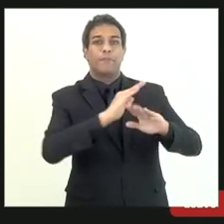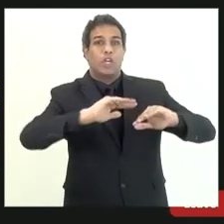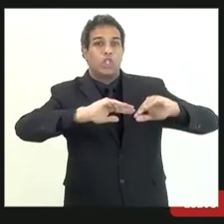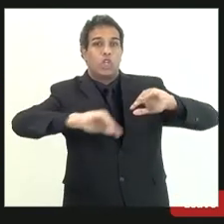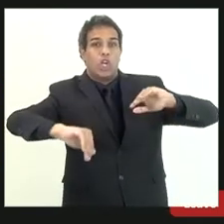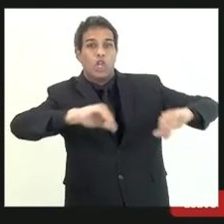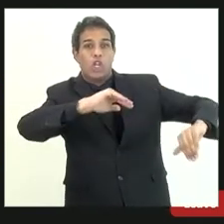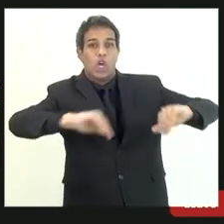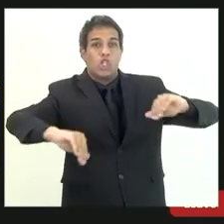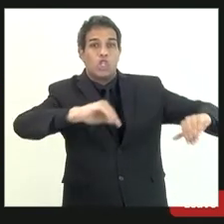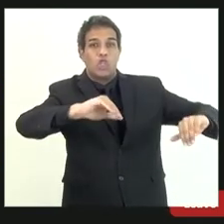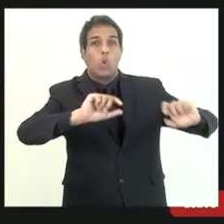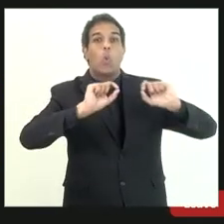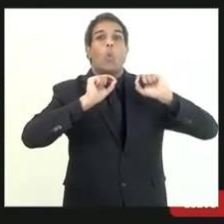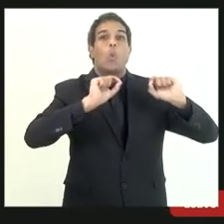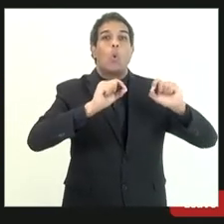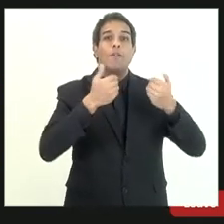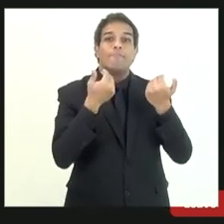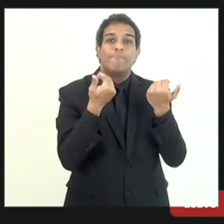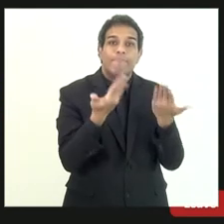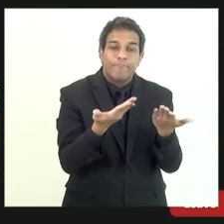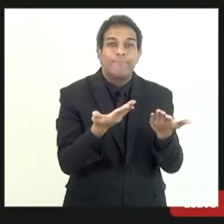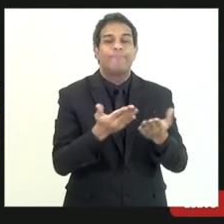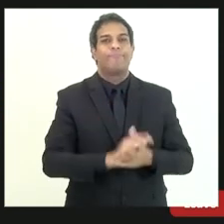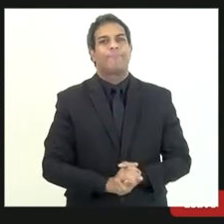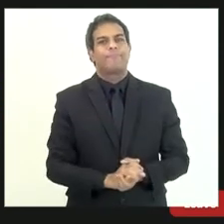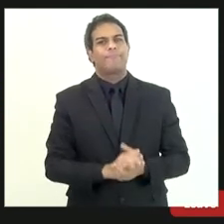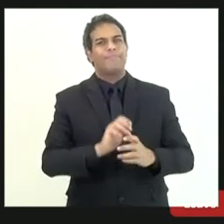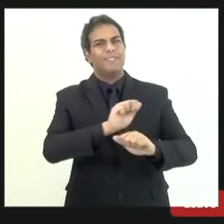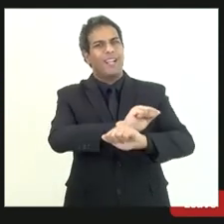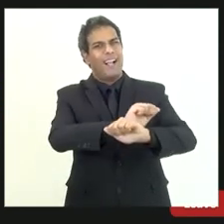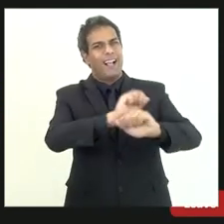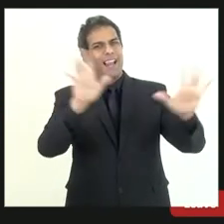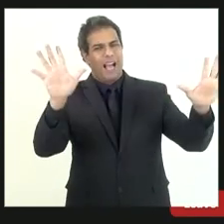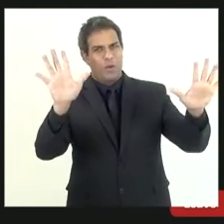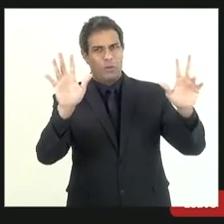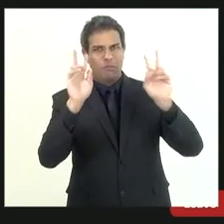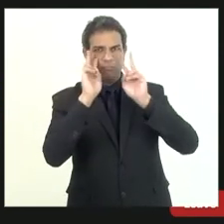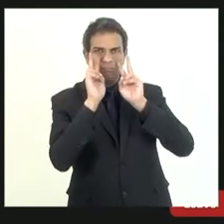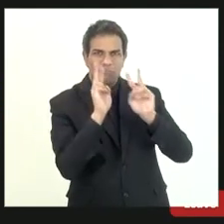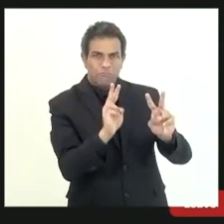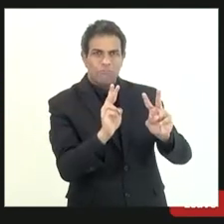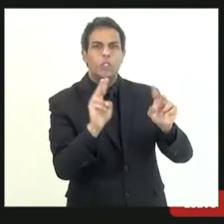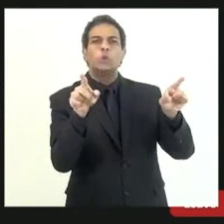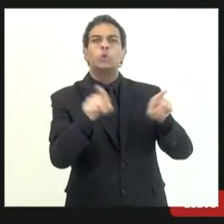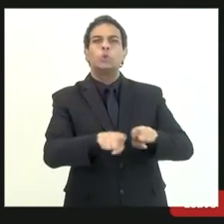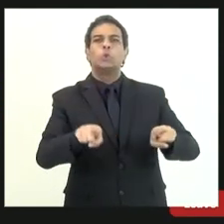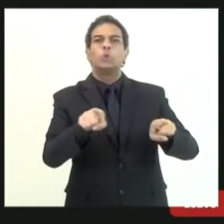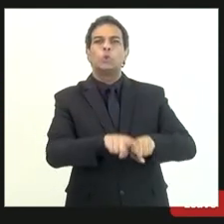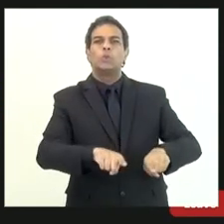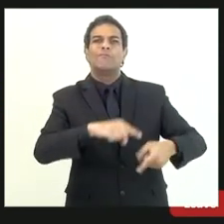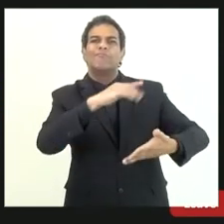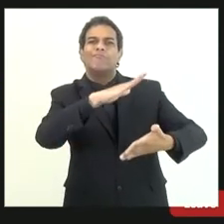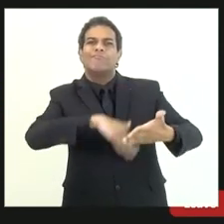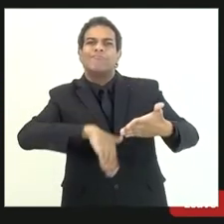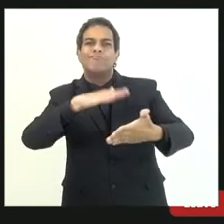o que está com exigibilidade plena daquilo que está com